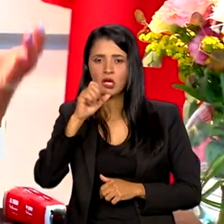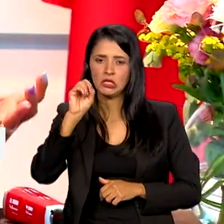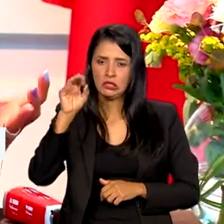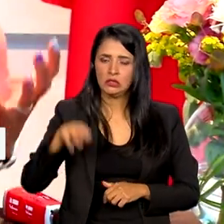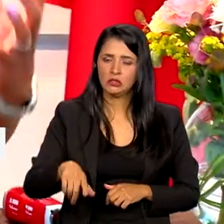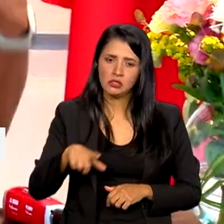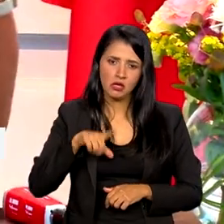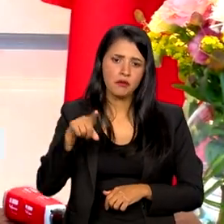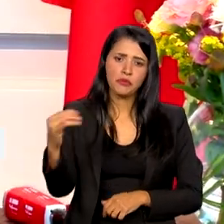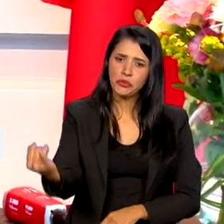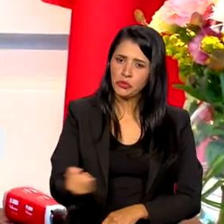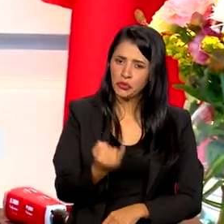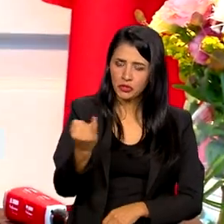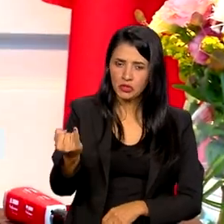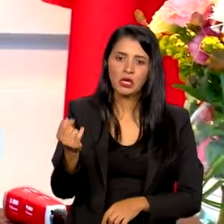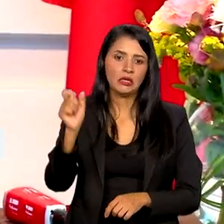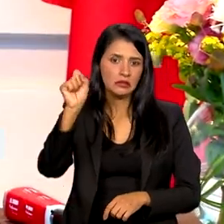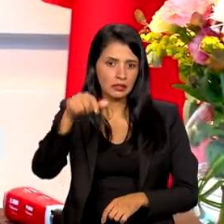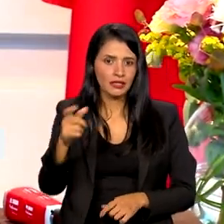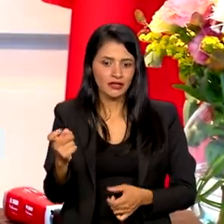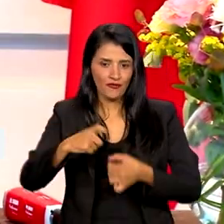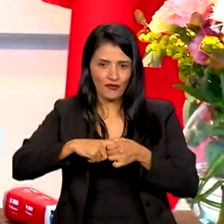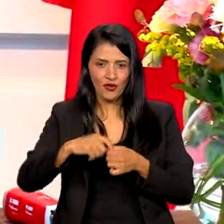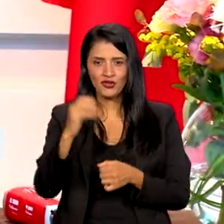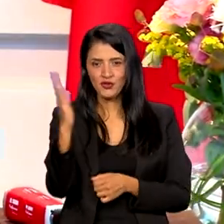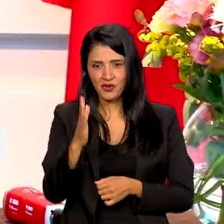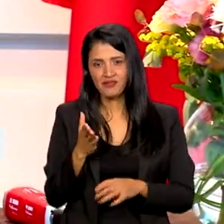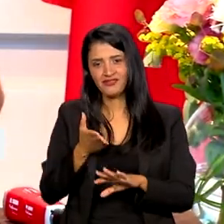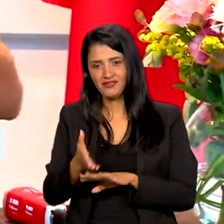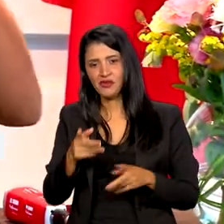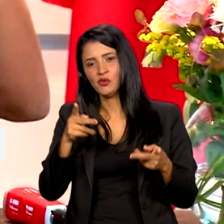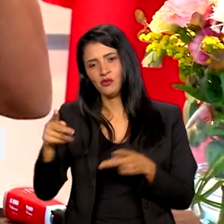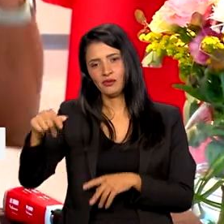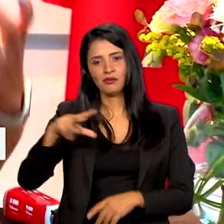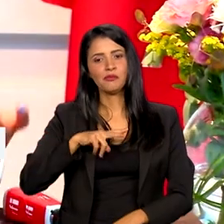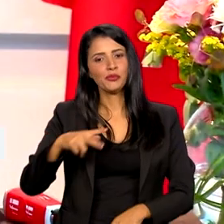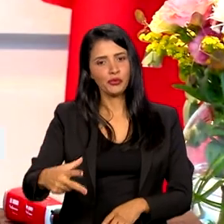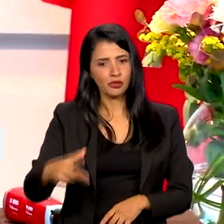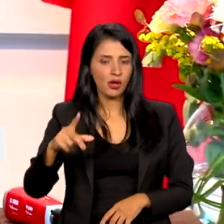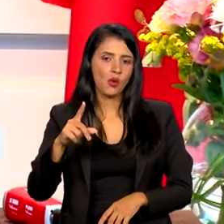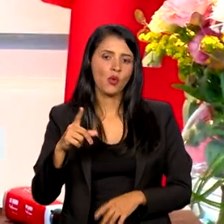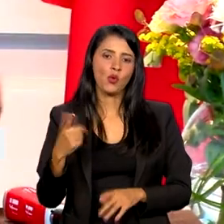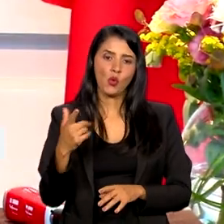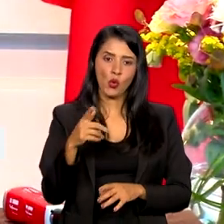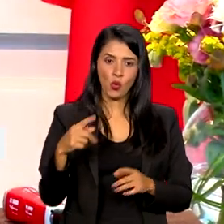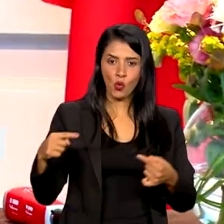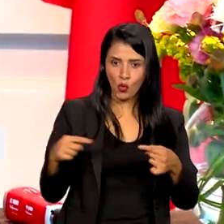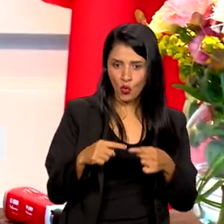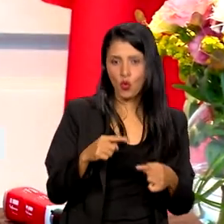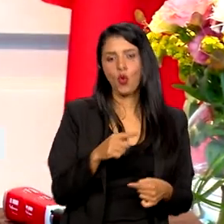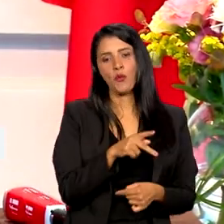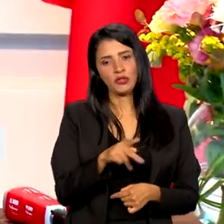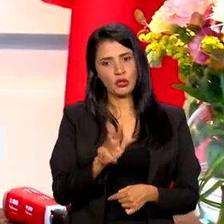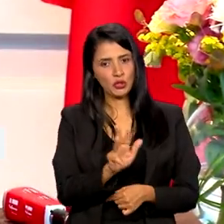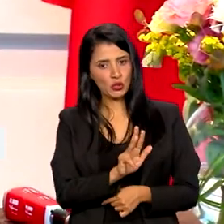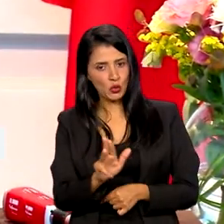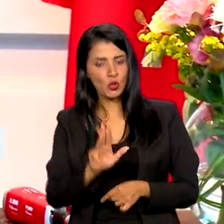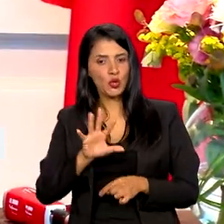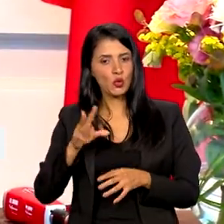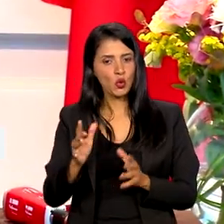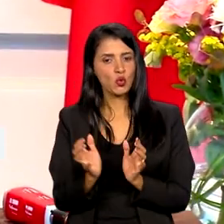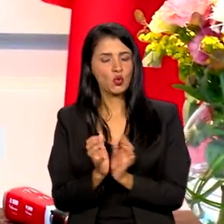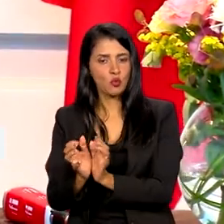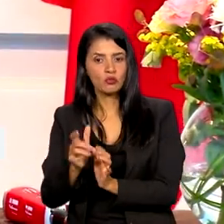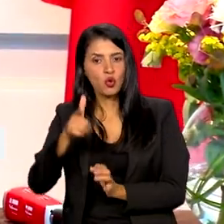importante desse retorno do Brasil aqui a Portugal com a imagem do presidente Lula, mas também com toda a comitiva. Ontem nós fomos